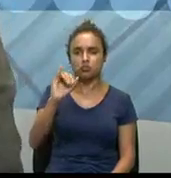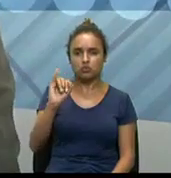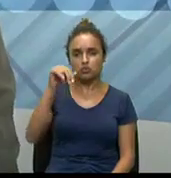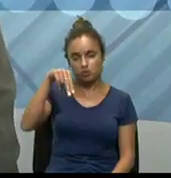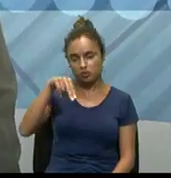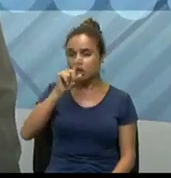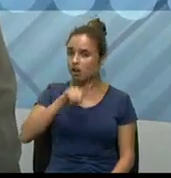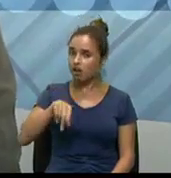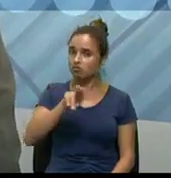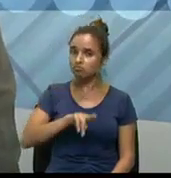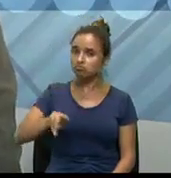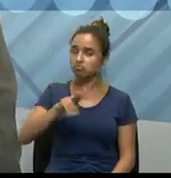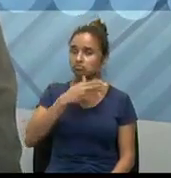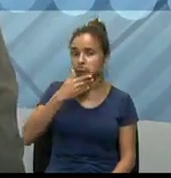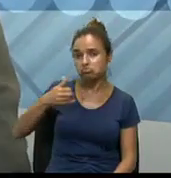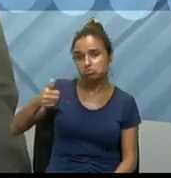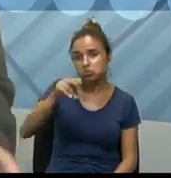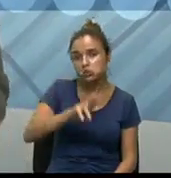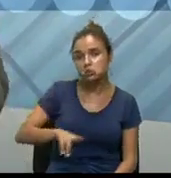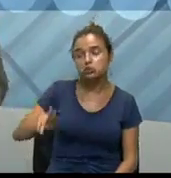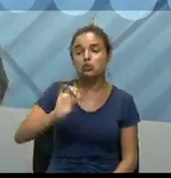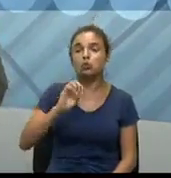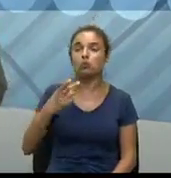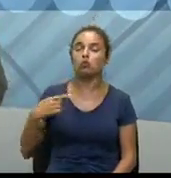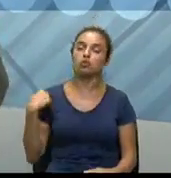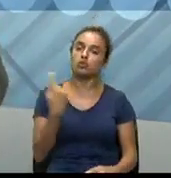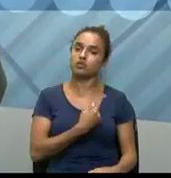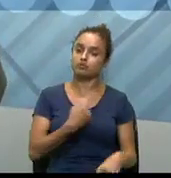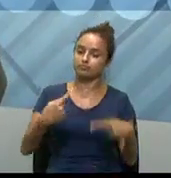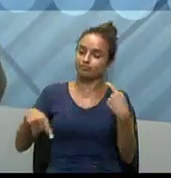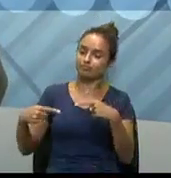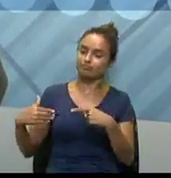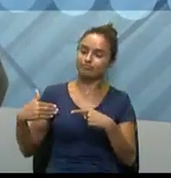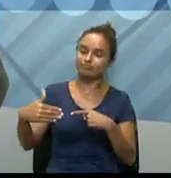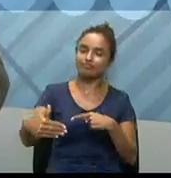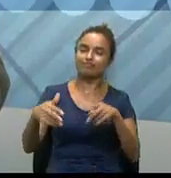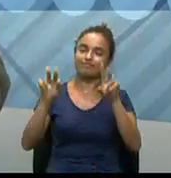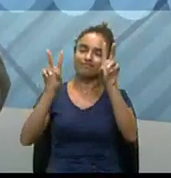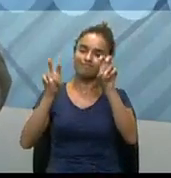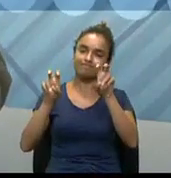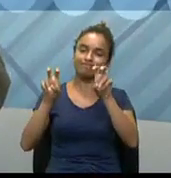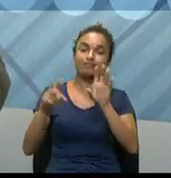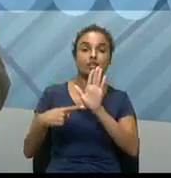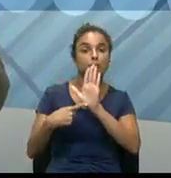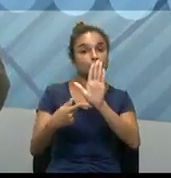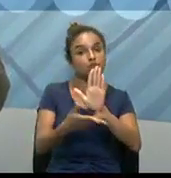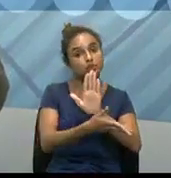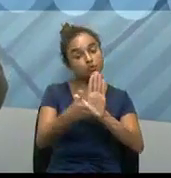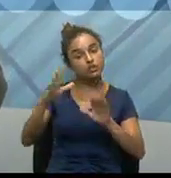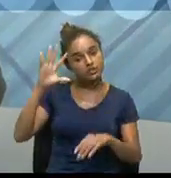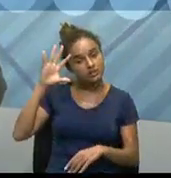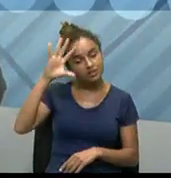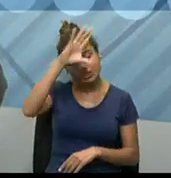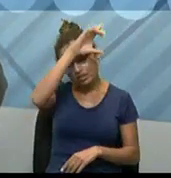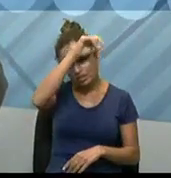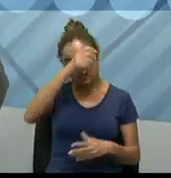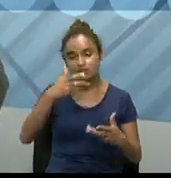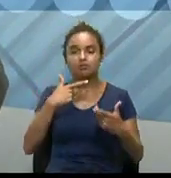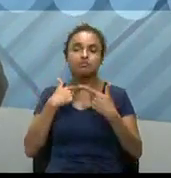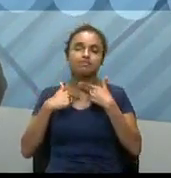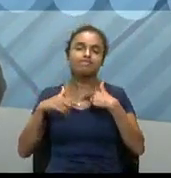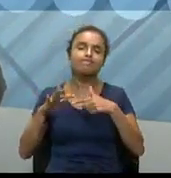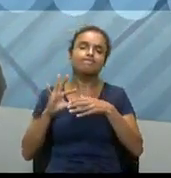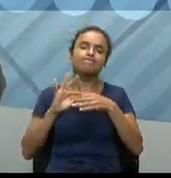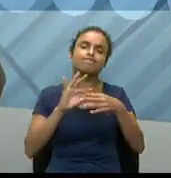pouco a respeito. Porém, né, então, para adentrar no tempo para vocês entenderem um pouco, eu preciso contextualizar um